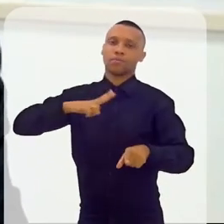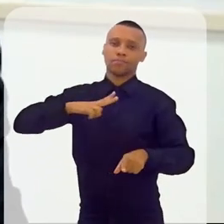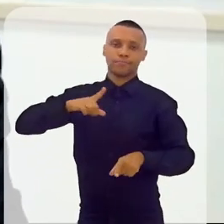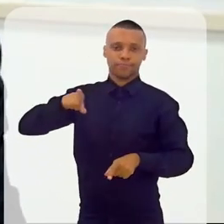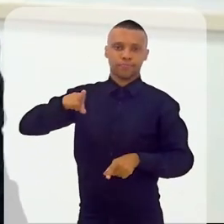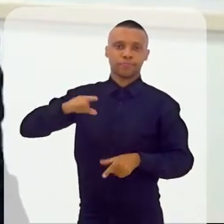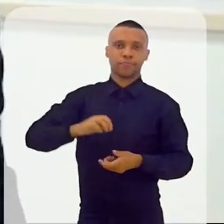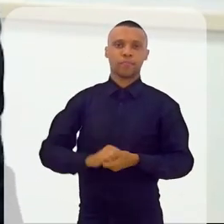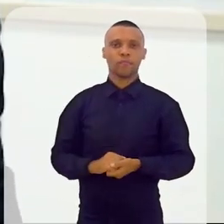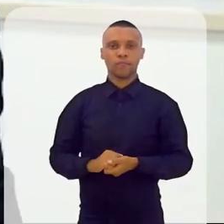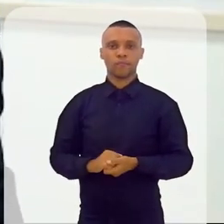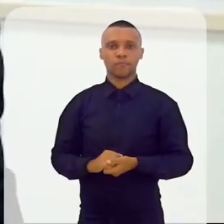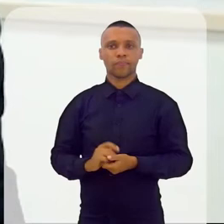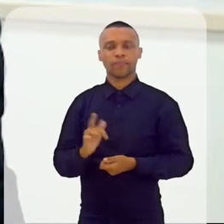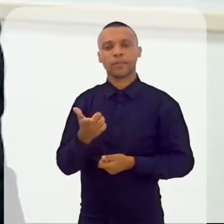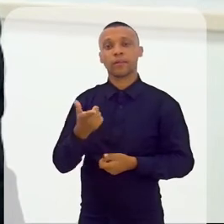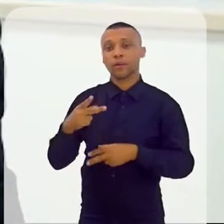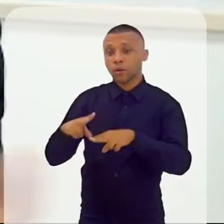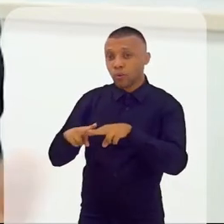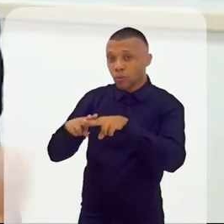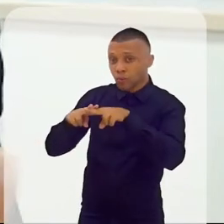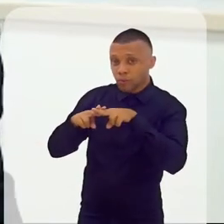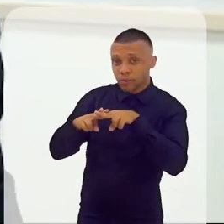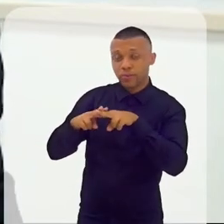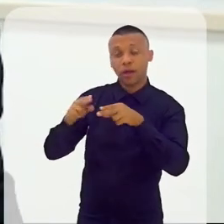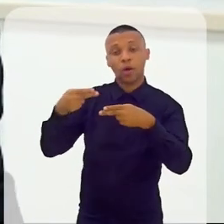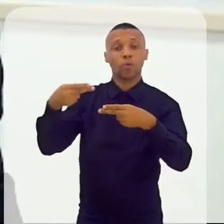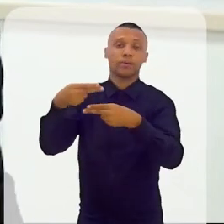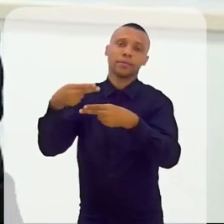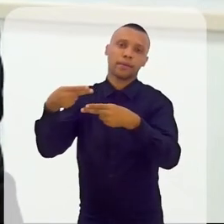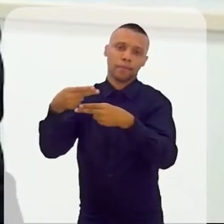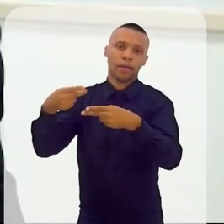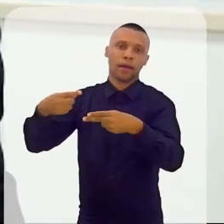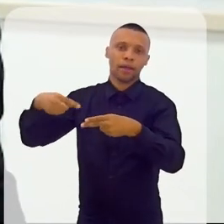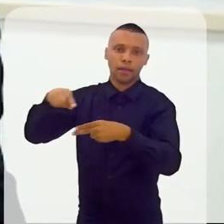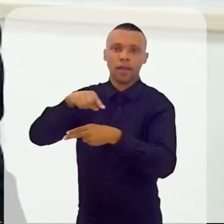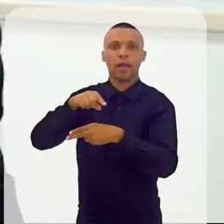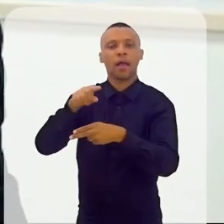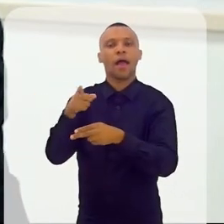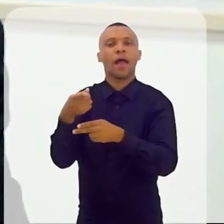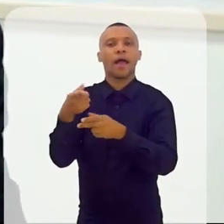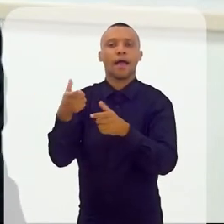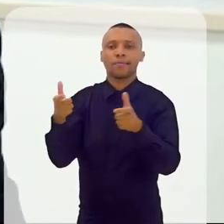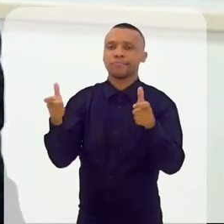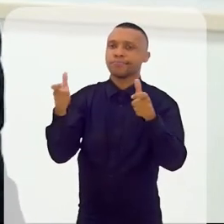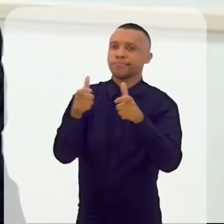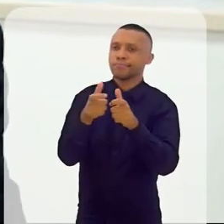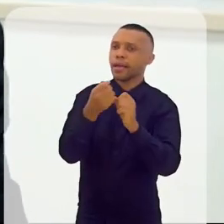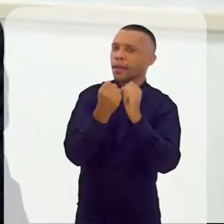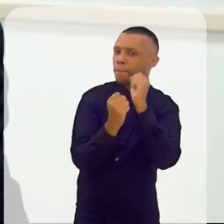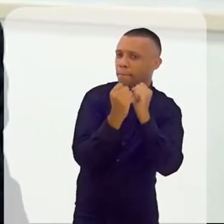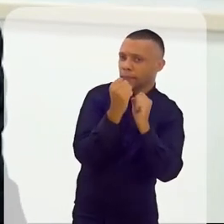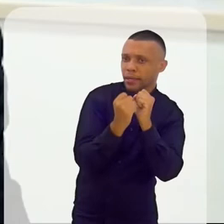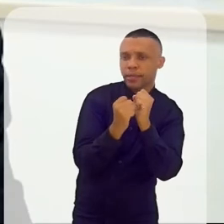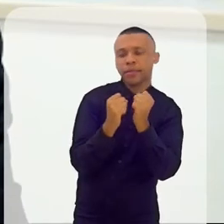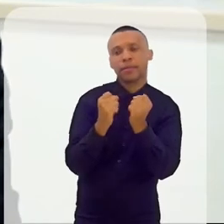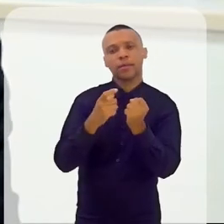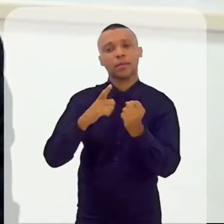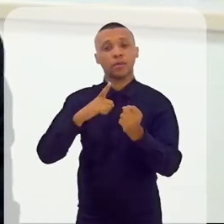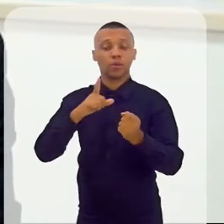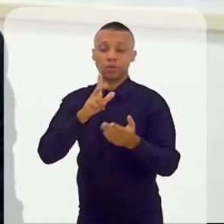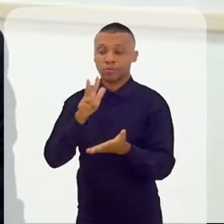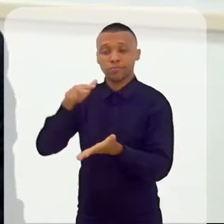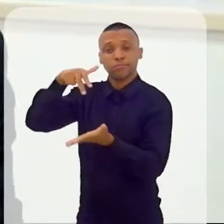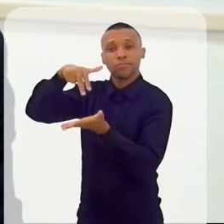muito com a iniciativa privada, já que a razão de ser do próprio Sebrae é a micro, pequena empresa. Eu estive